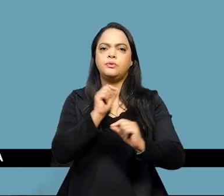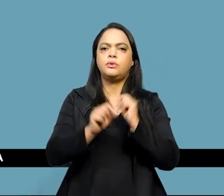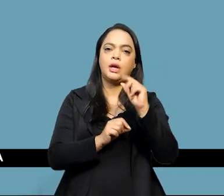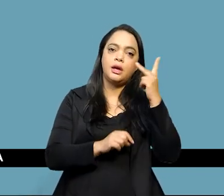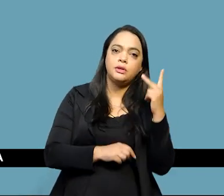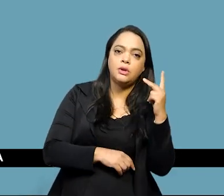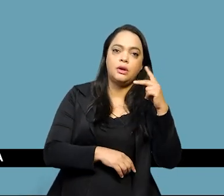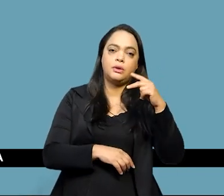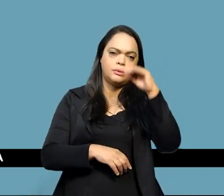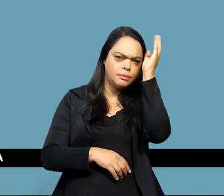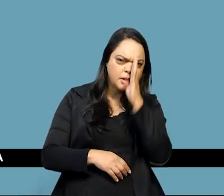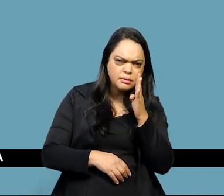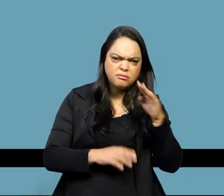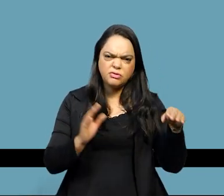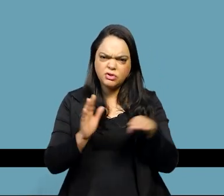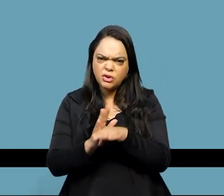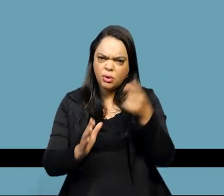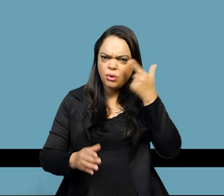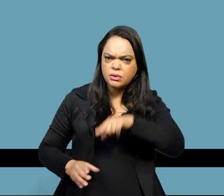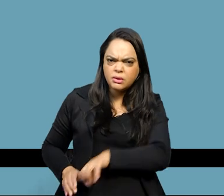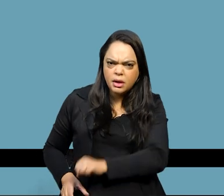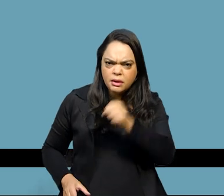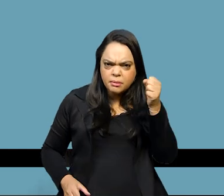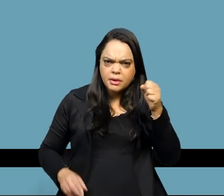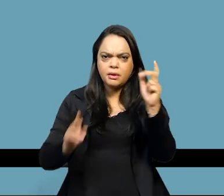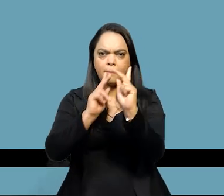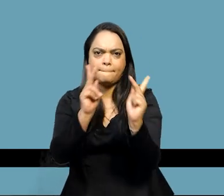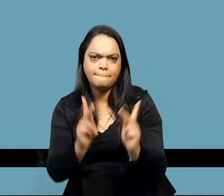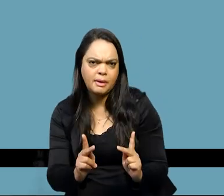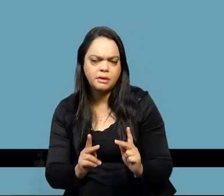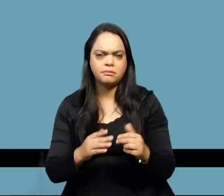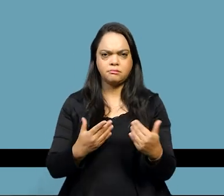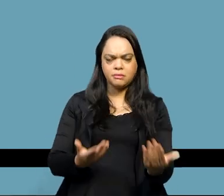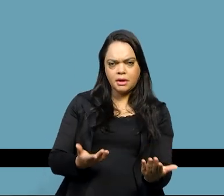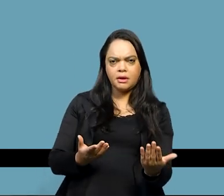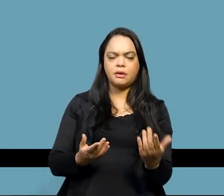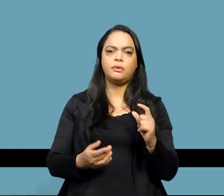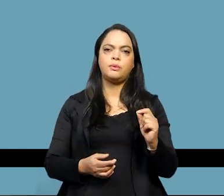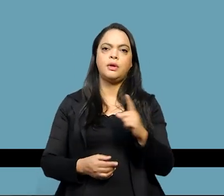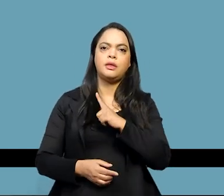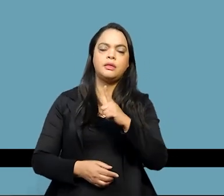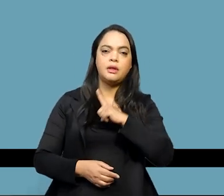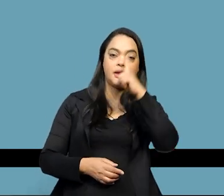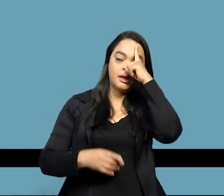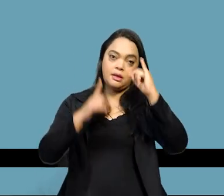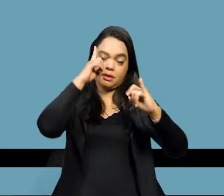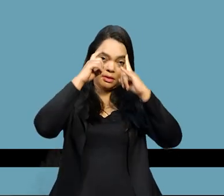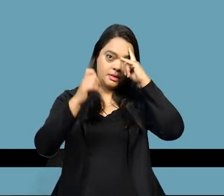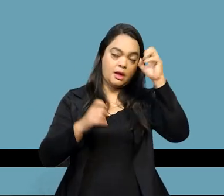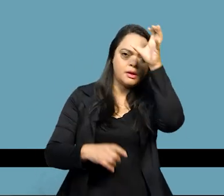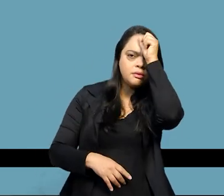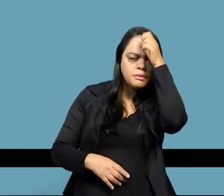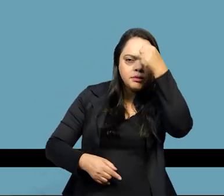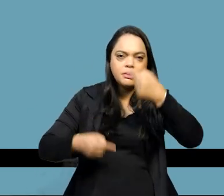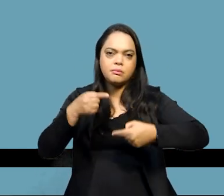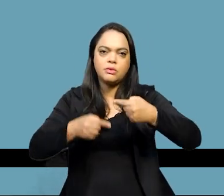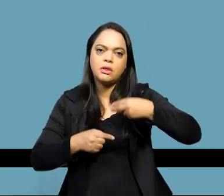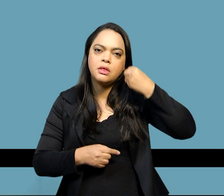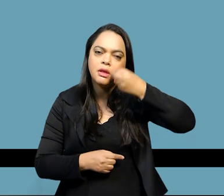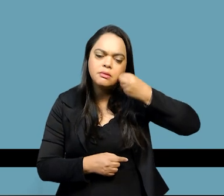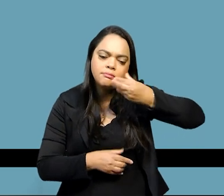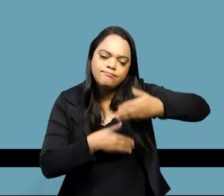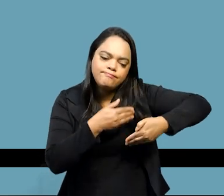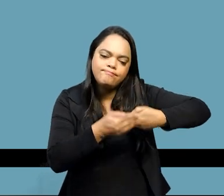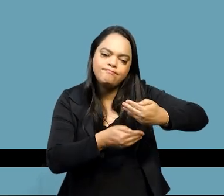de maneira pacífica, pois essa assertiva ignora essa ideia dos aprendizados políticos, da experiência que